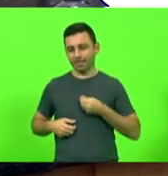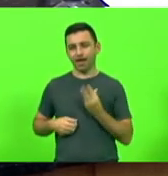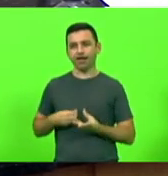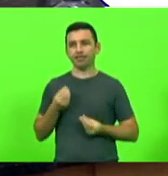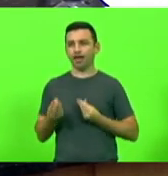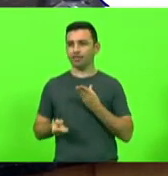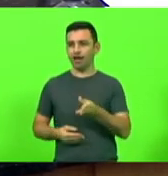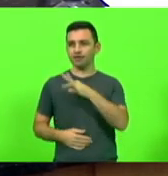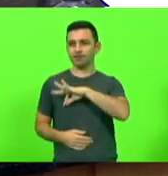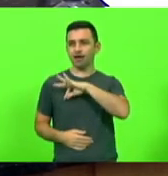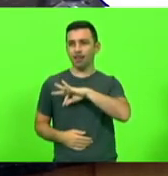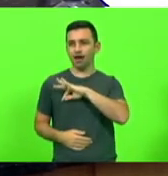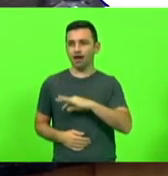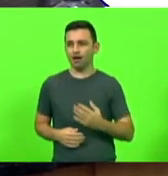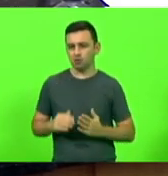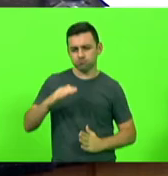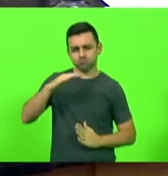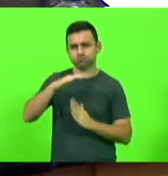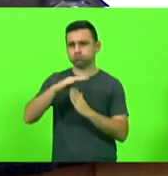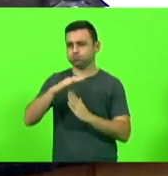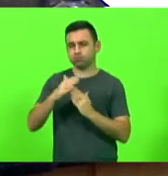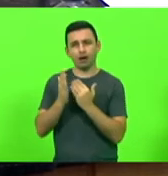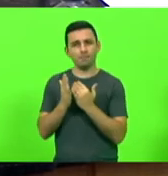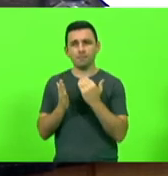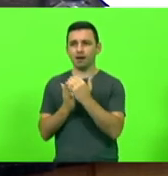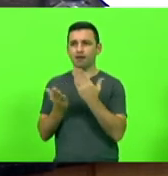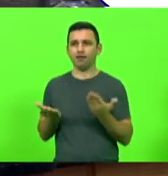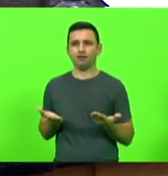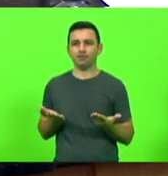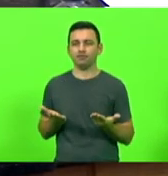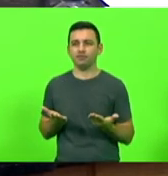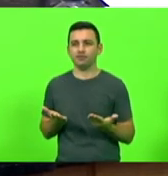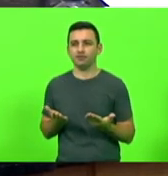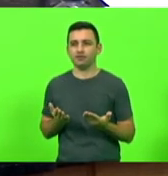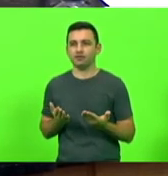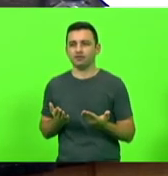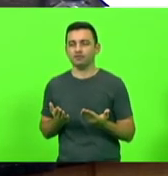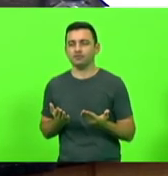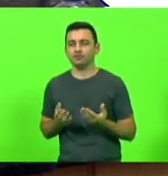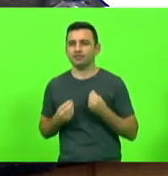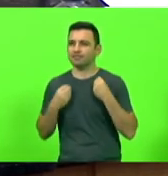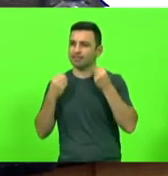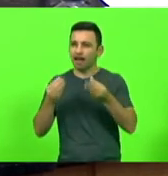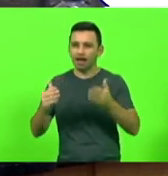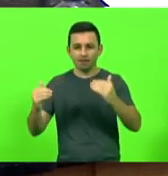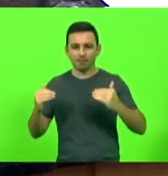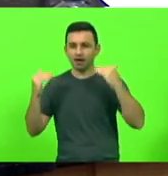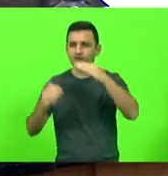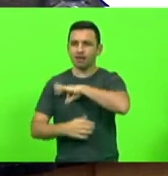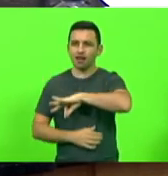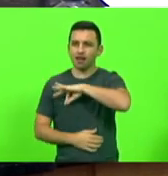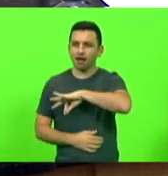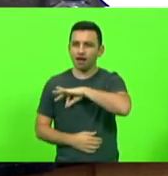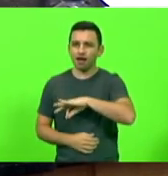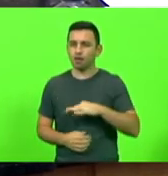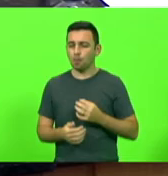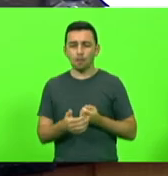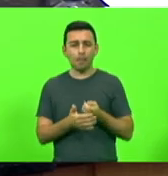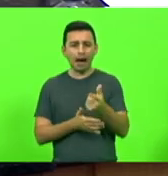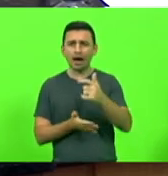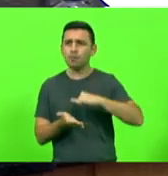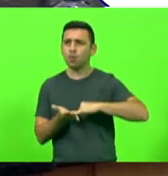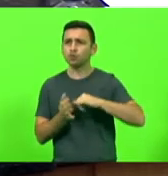salários que batem recordes, gratificações que fogem do teto, super salários que não pagam nem imposto de renda,